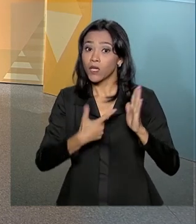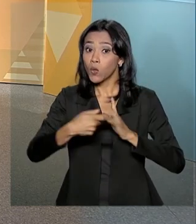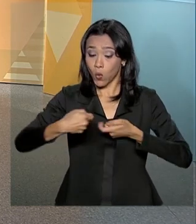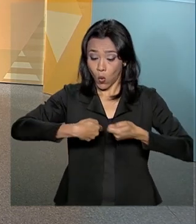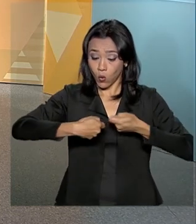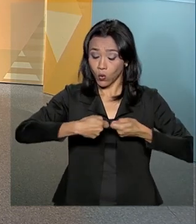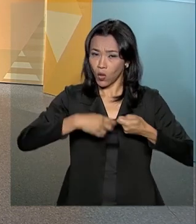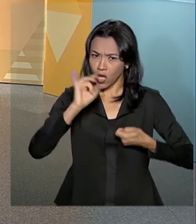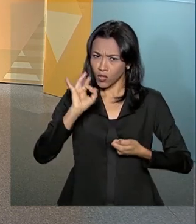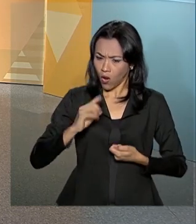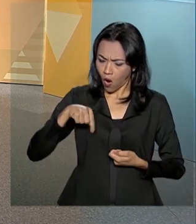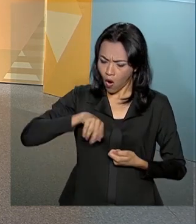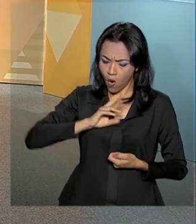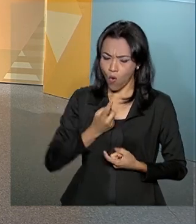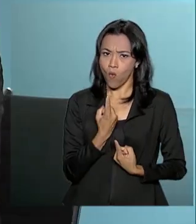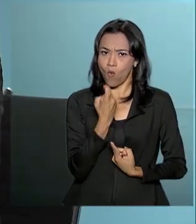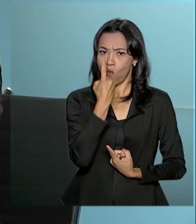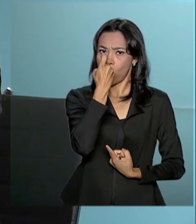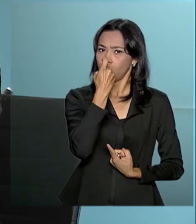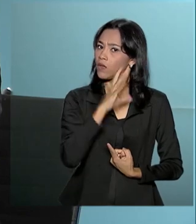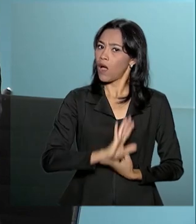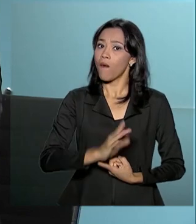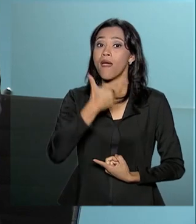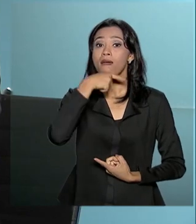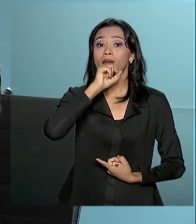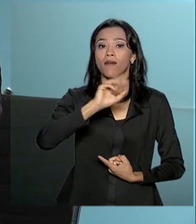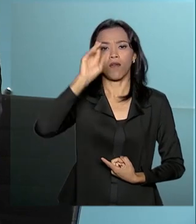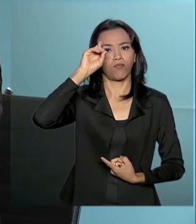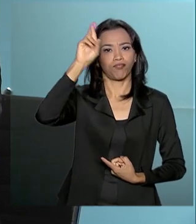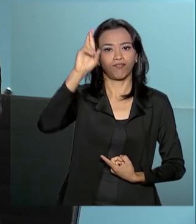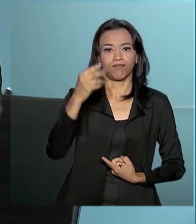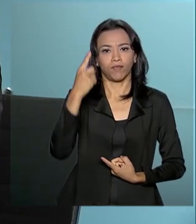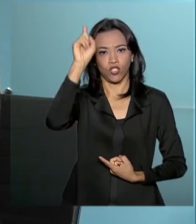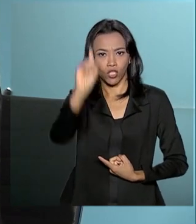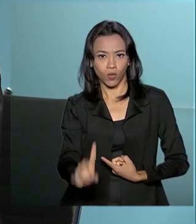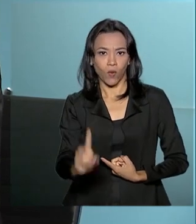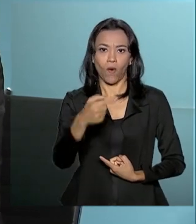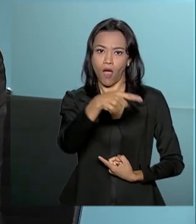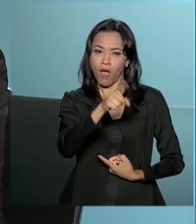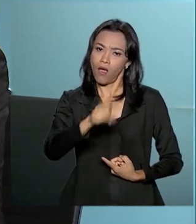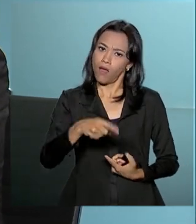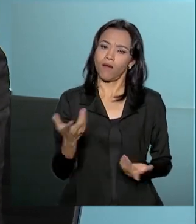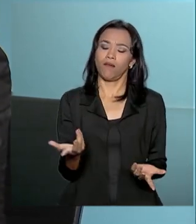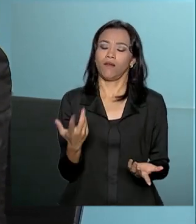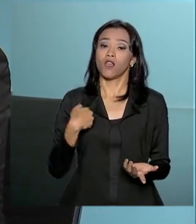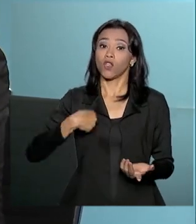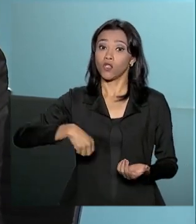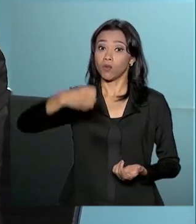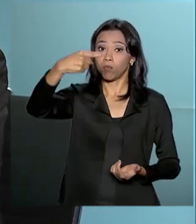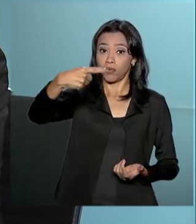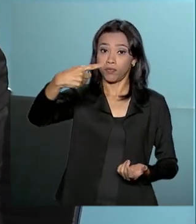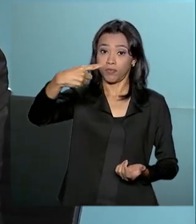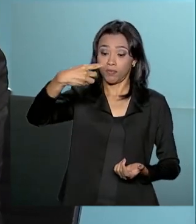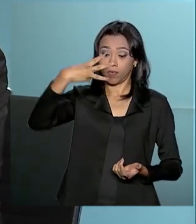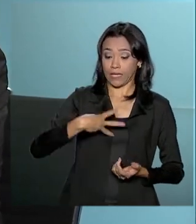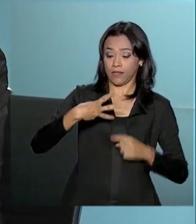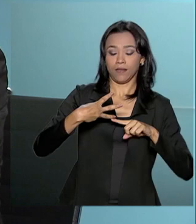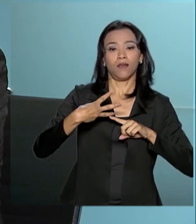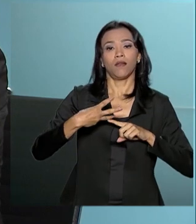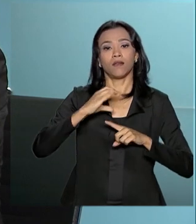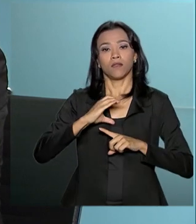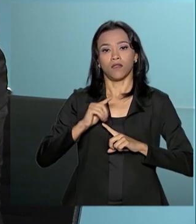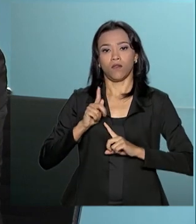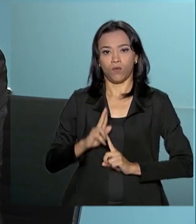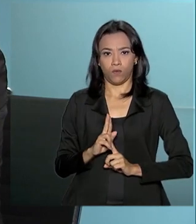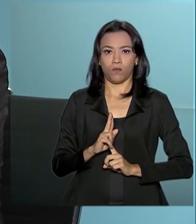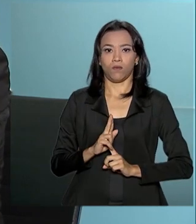não cabe aos órgãos de controle, ele cabe ao gestor público. Nós somos uma outra linha de defesa, somos a terceira. Temos na